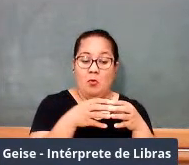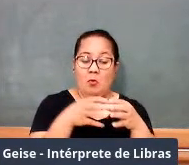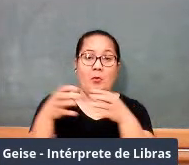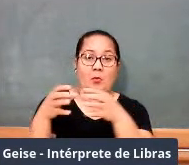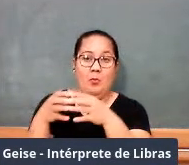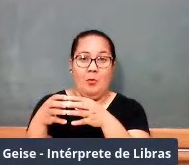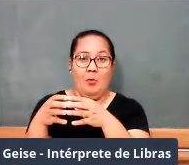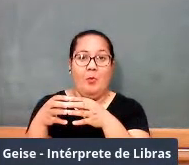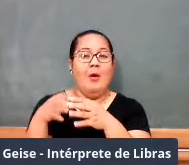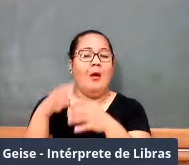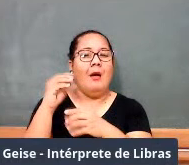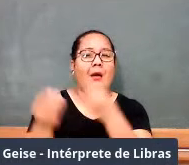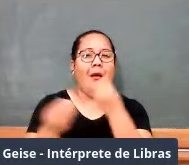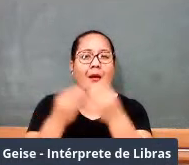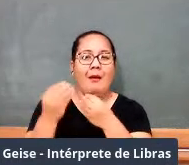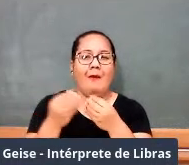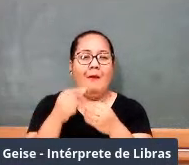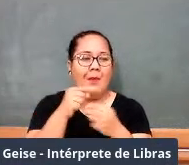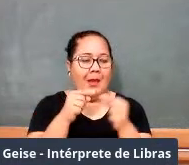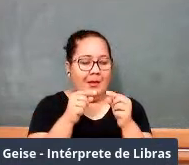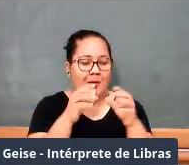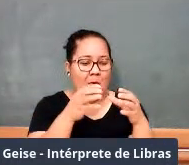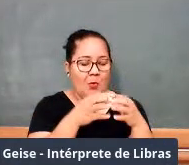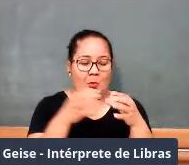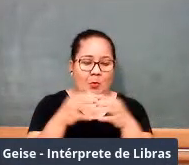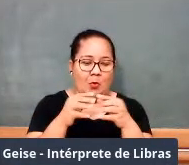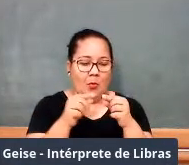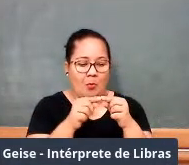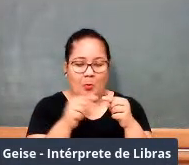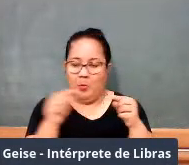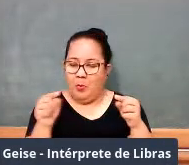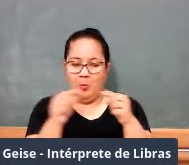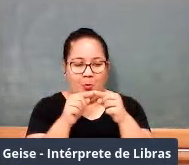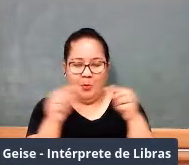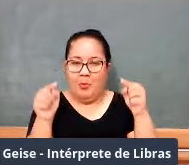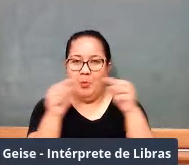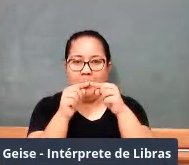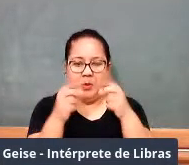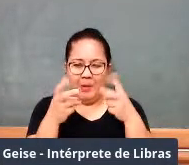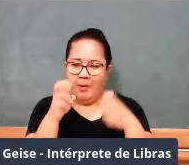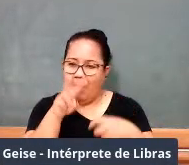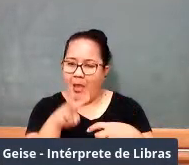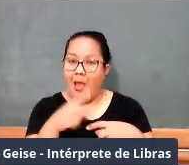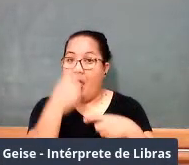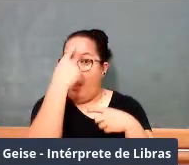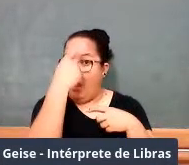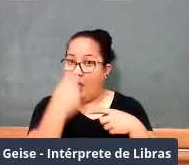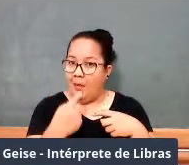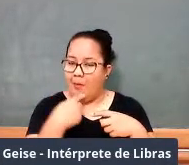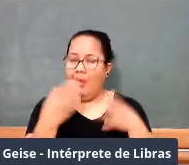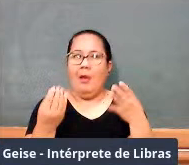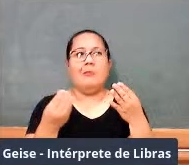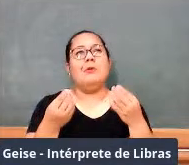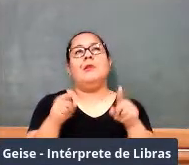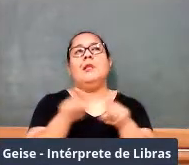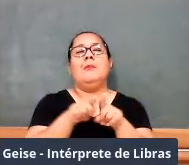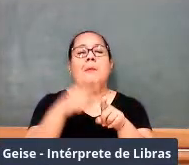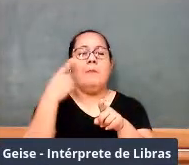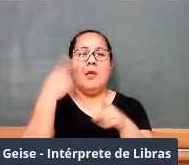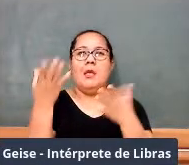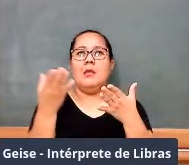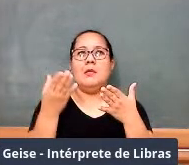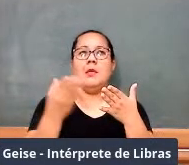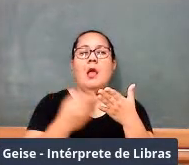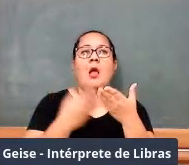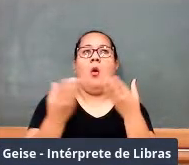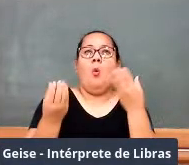A estabelecimento de função deixa de ser intuitivo, deixa de se pensar em proporcionalidade,